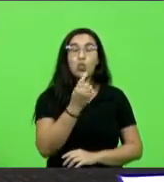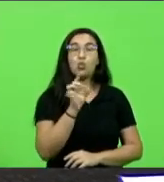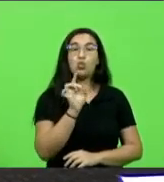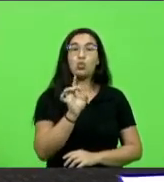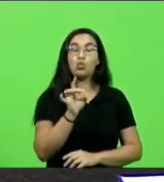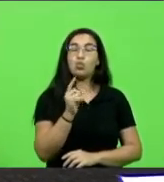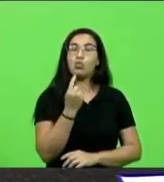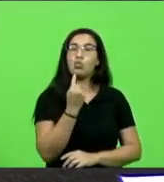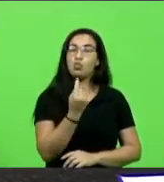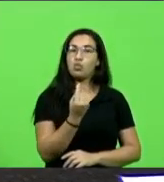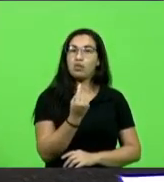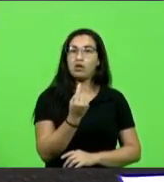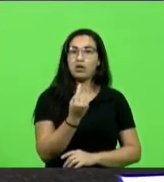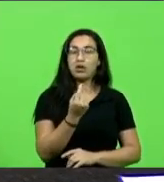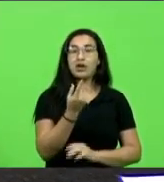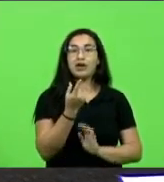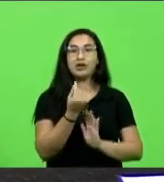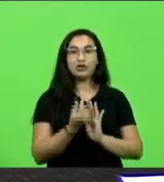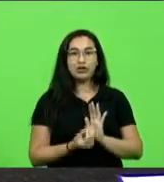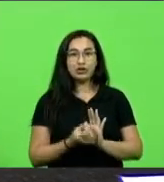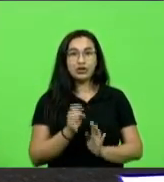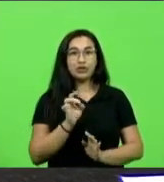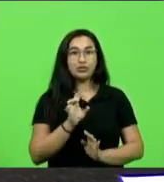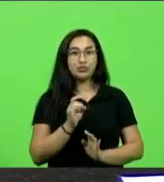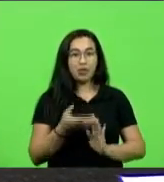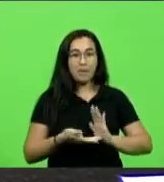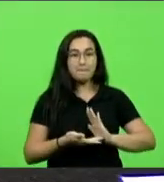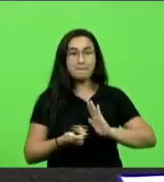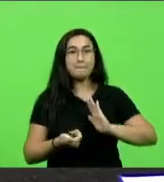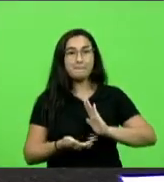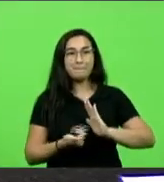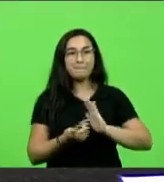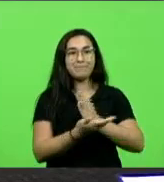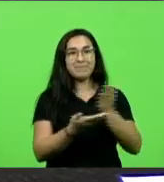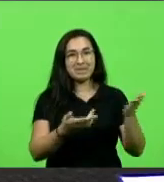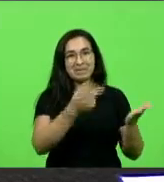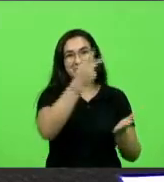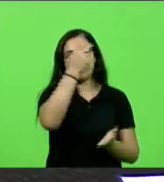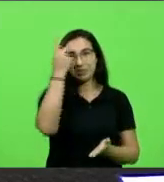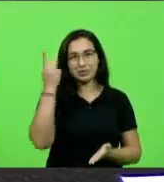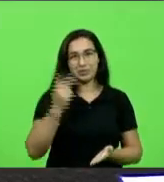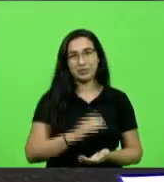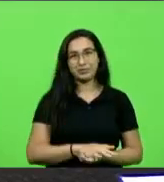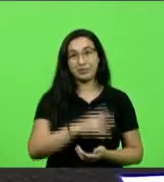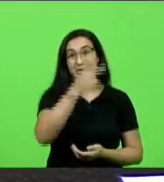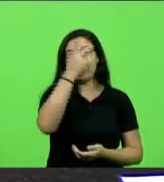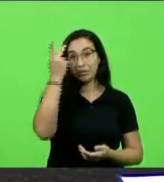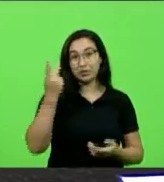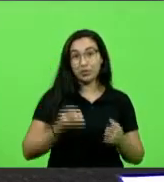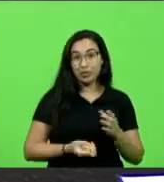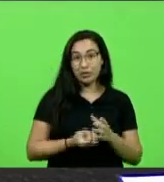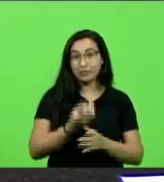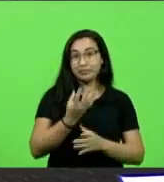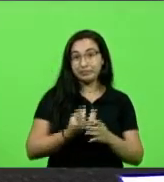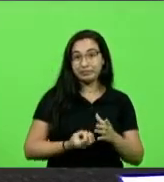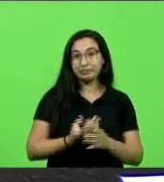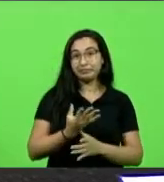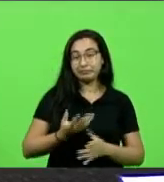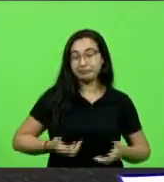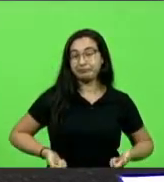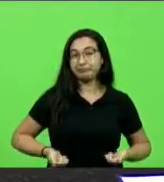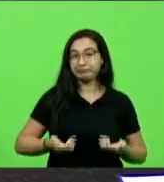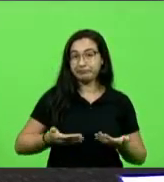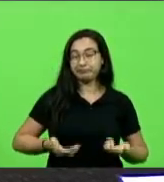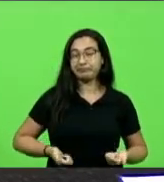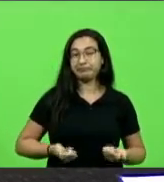o dinheiro que ele obtém tirando das pessoas. Quem produz são as pessoas. O governo usa o fruto do